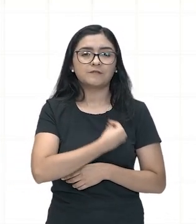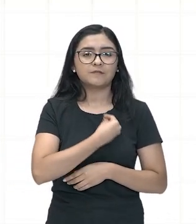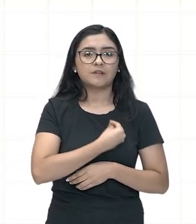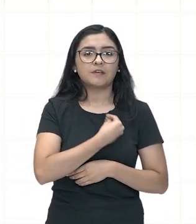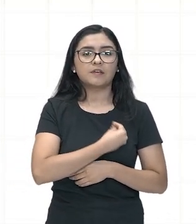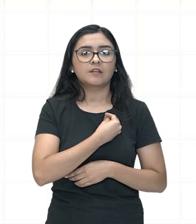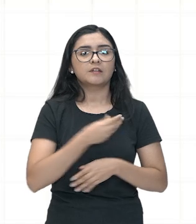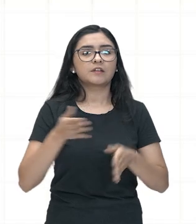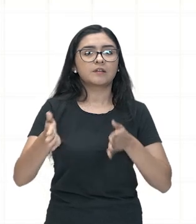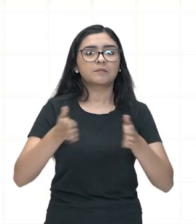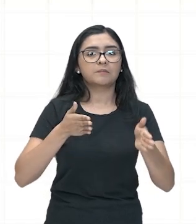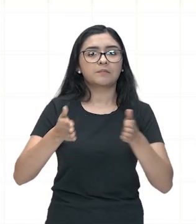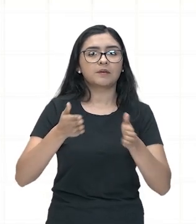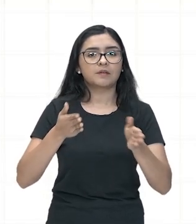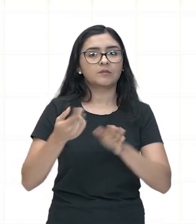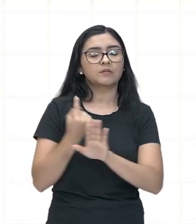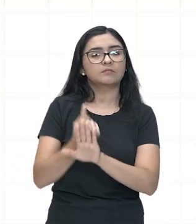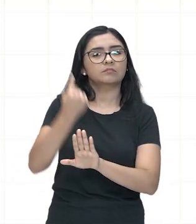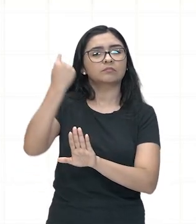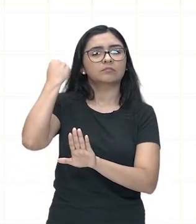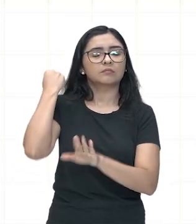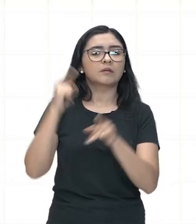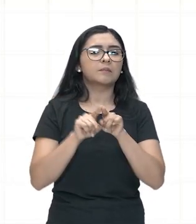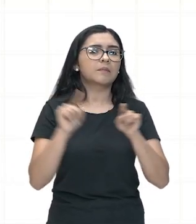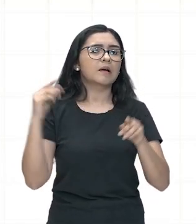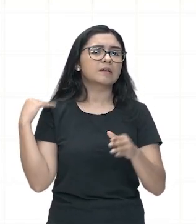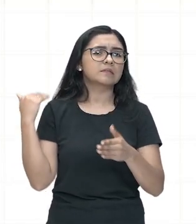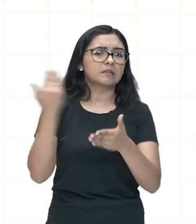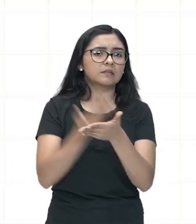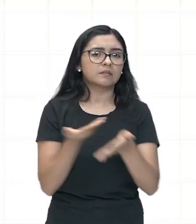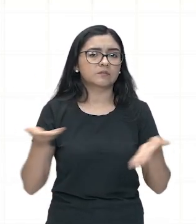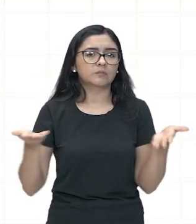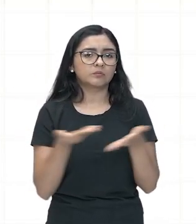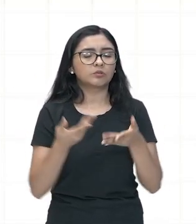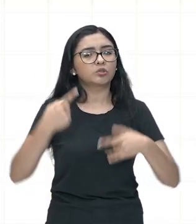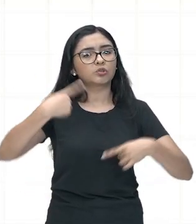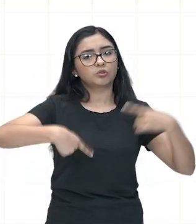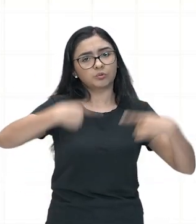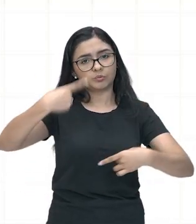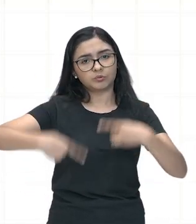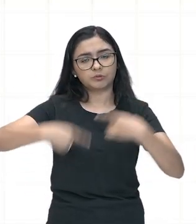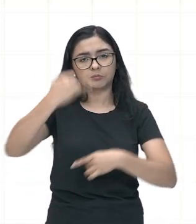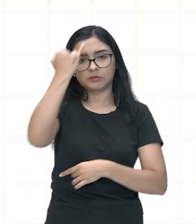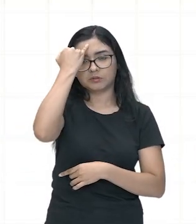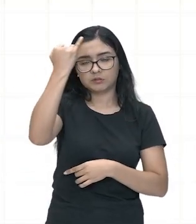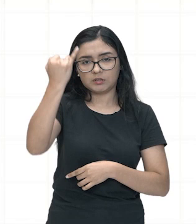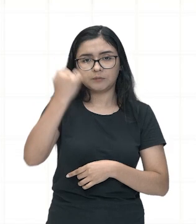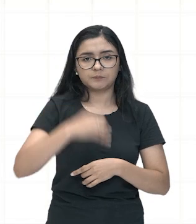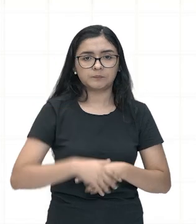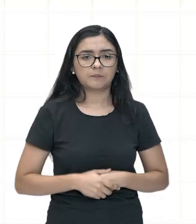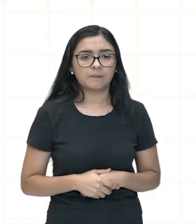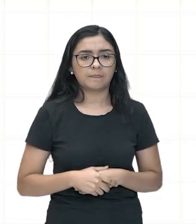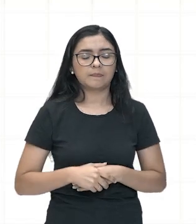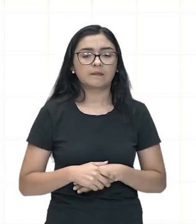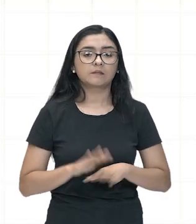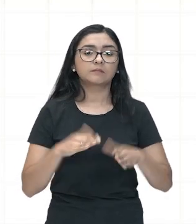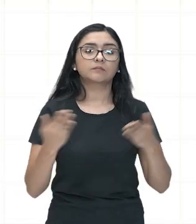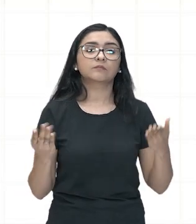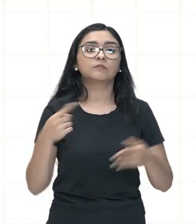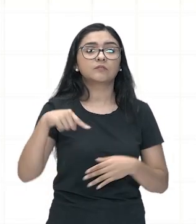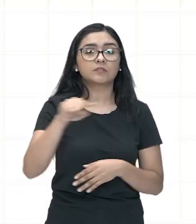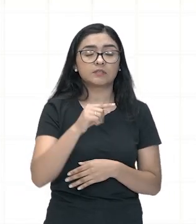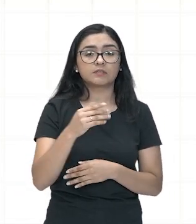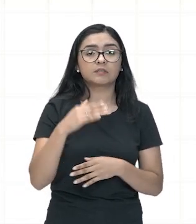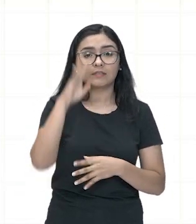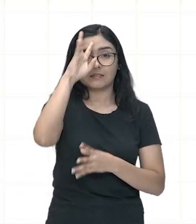período da Antiguidade Clássica, mas até hoje nós discutimos ideias sobre eles. Para vocês terem uma ideia do quanto